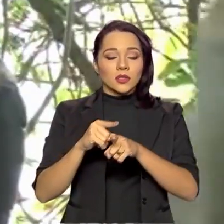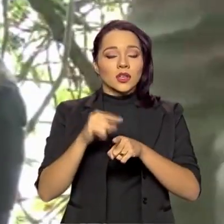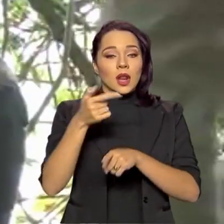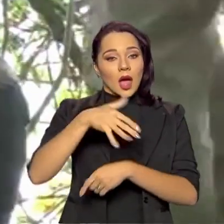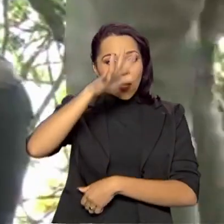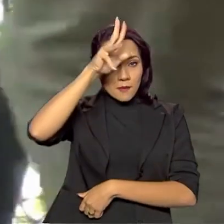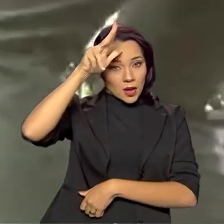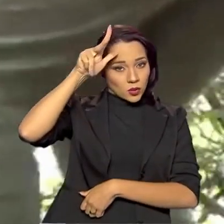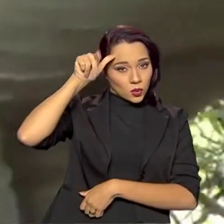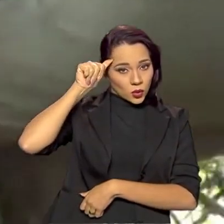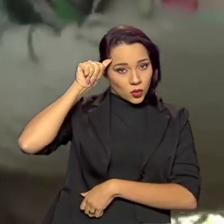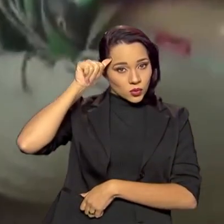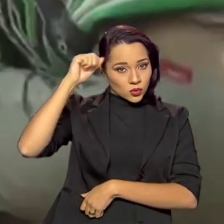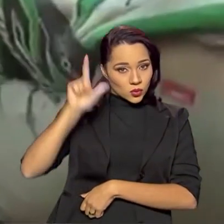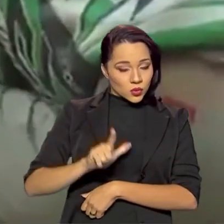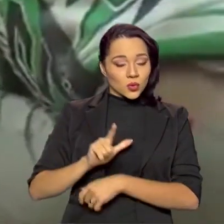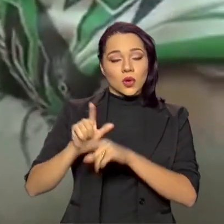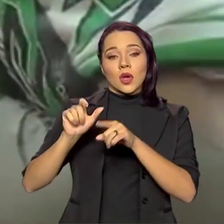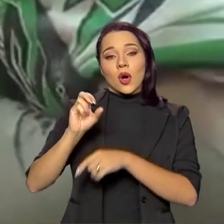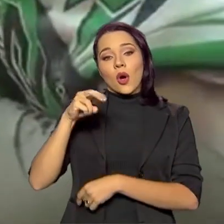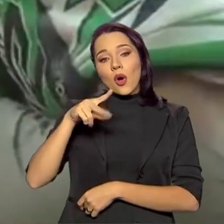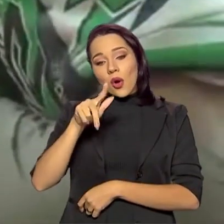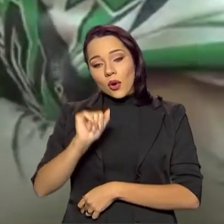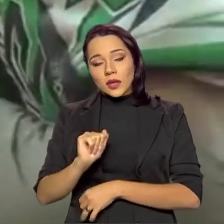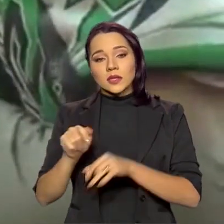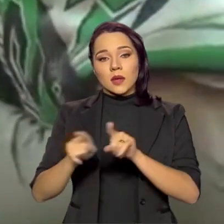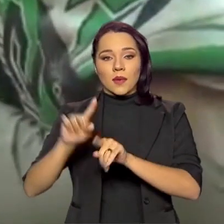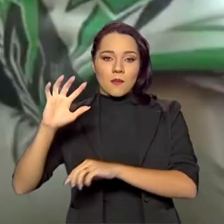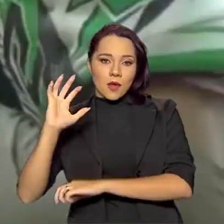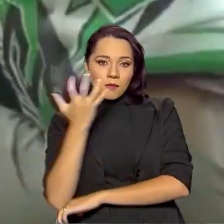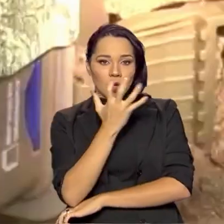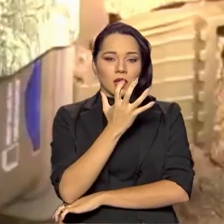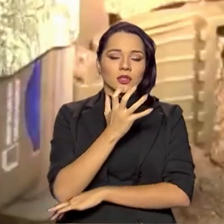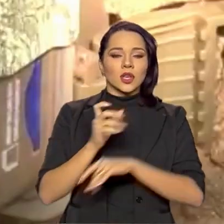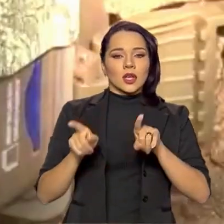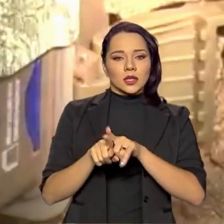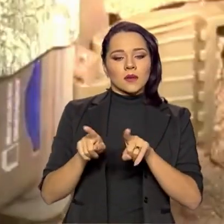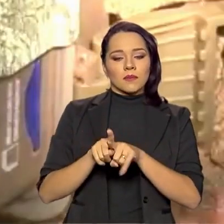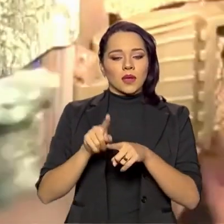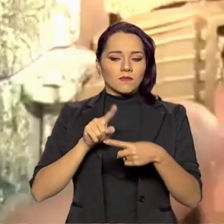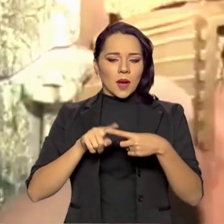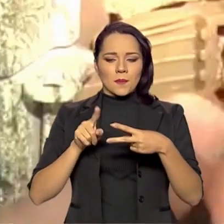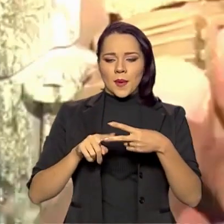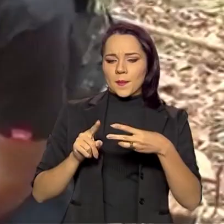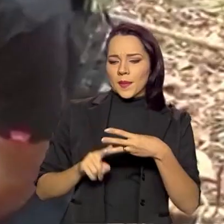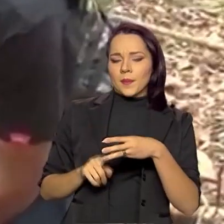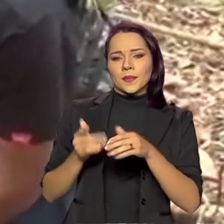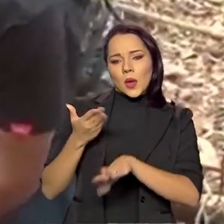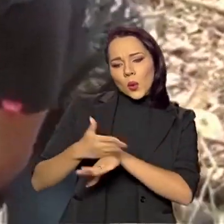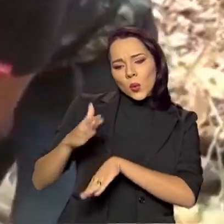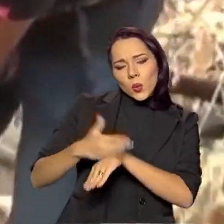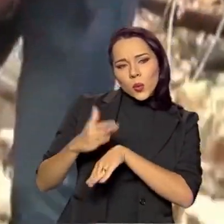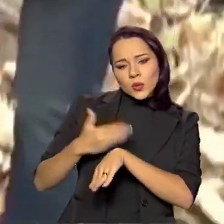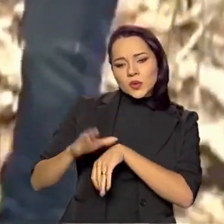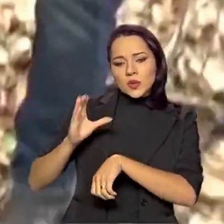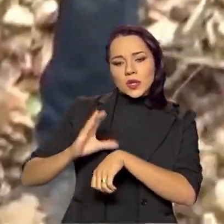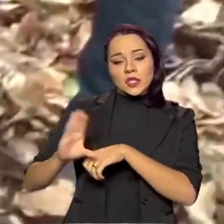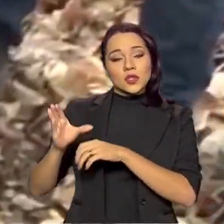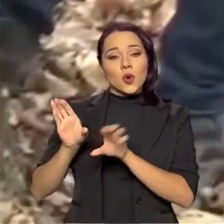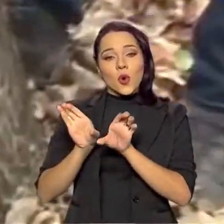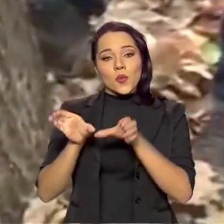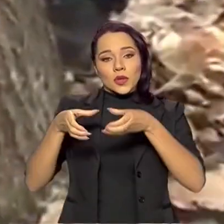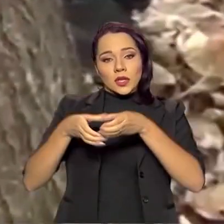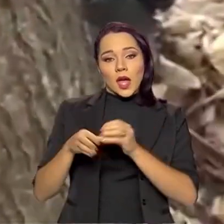Mato Grosso do Sul, ONGs ligadas ao meio ambiente e o Preve Fogo Ibama capacitam, inclusive, comunidades